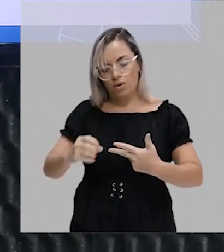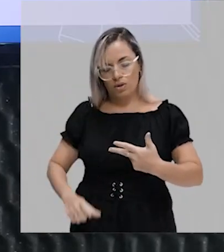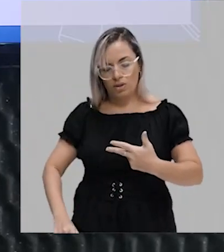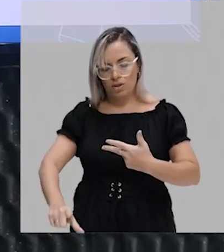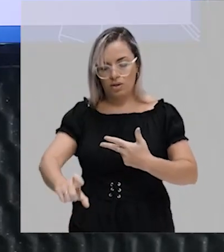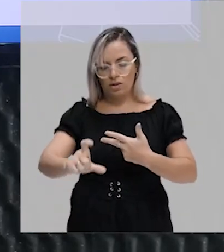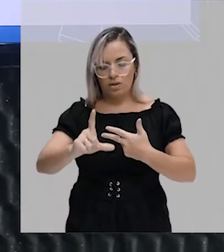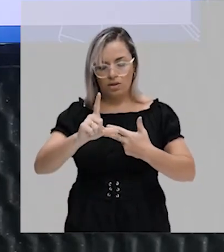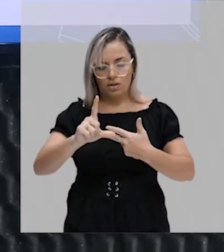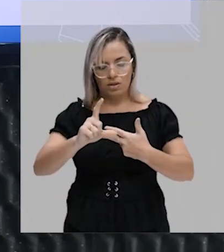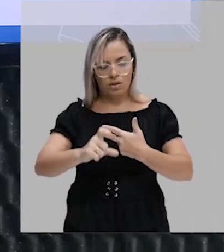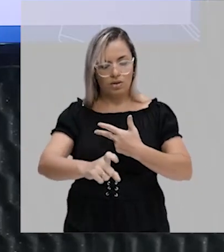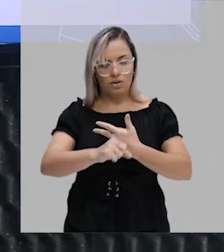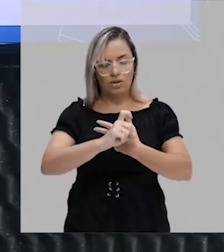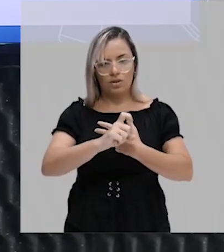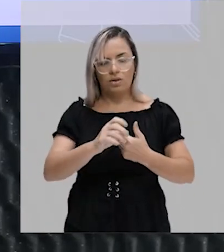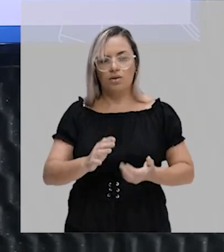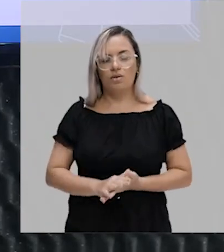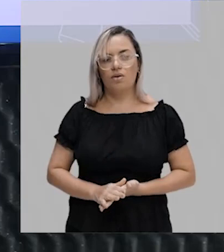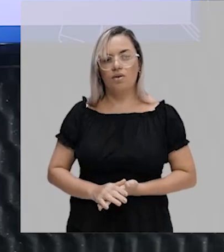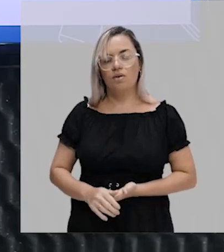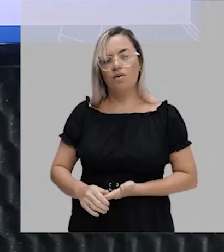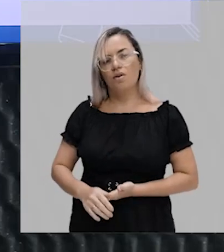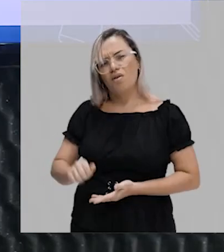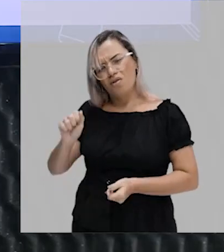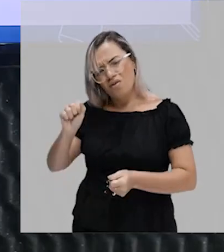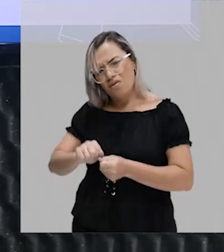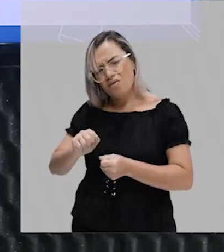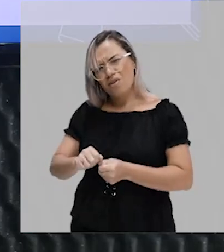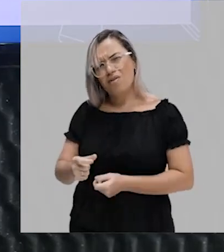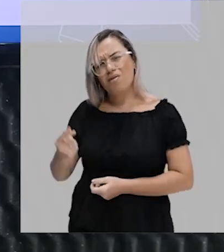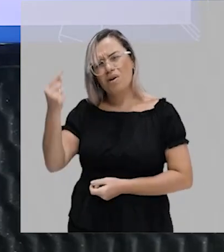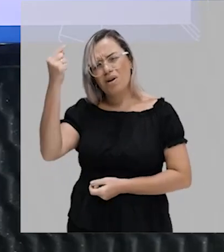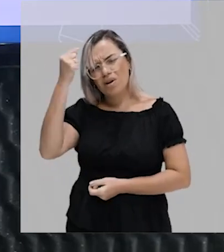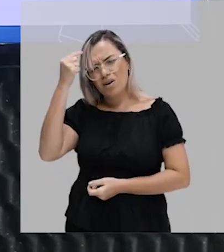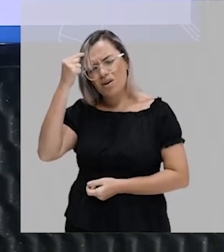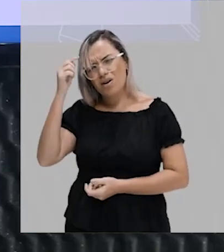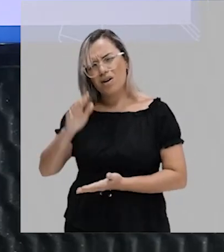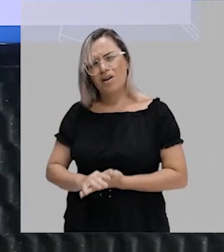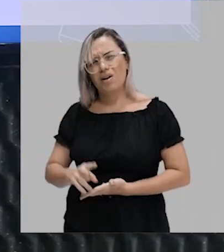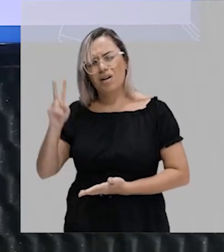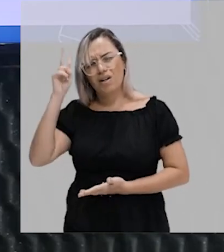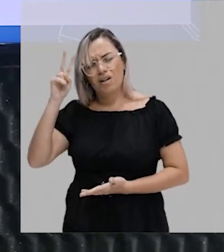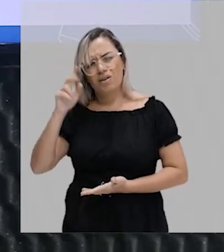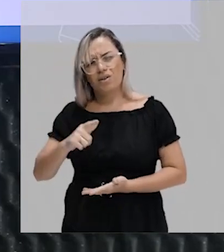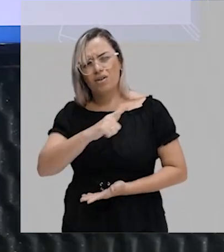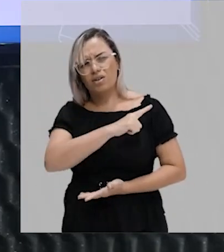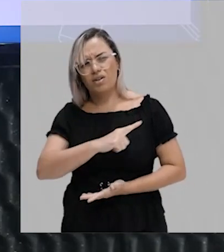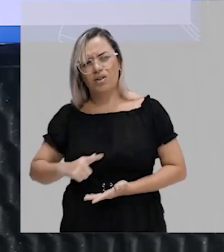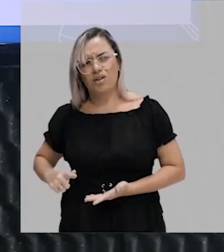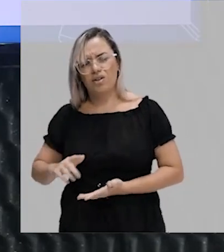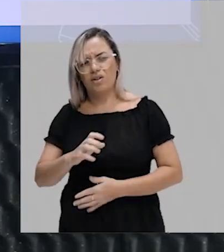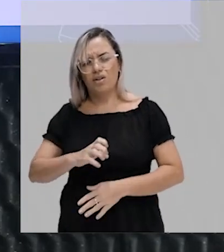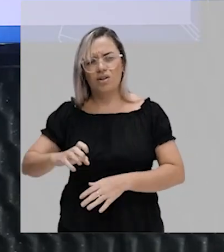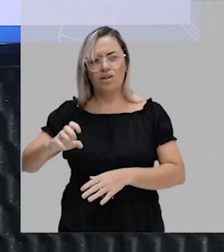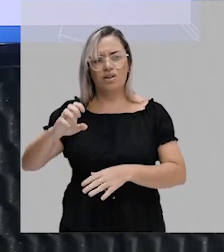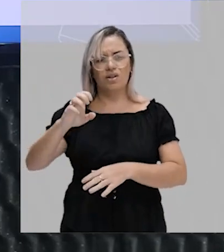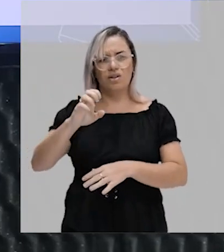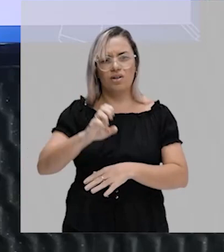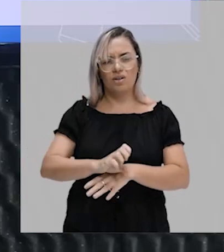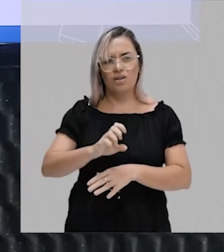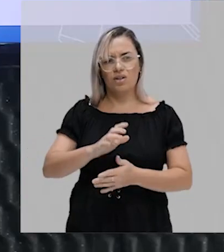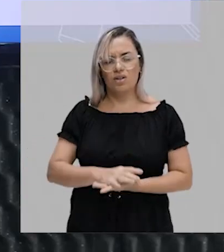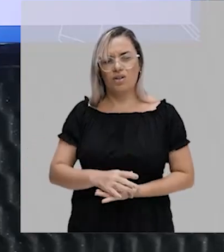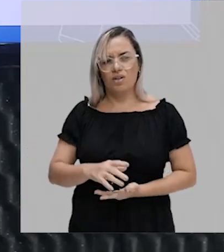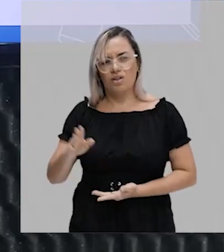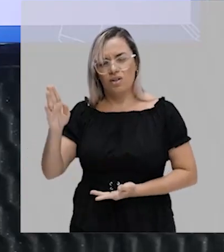só você fazer um exercício mental. Lembra quantas governadoras de Estado você consegue aí, que atualmente estão governando Estados brasileiros.